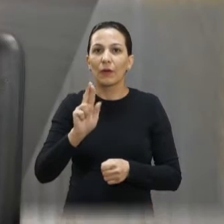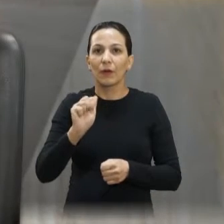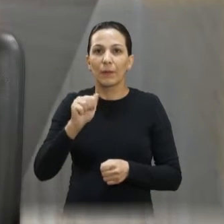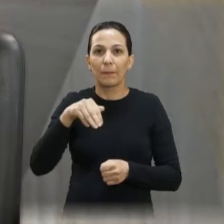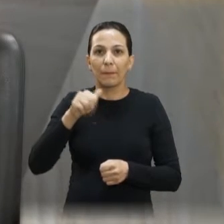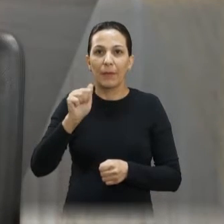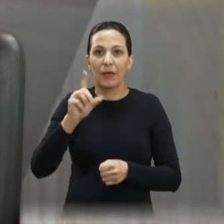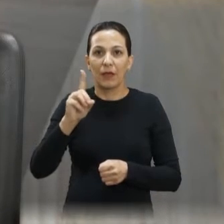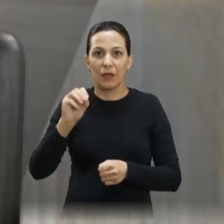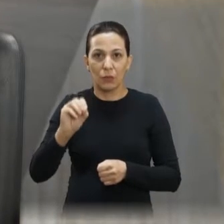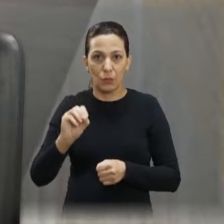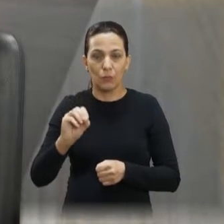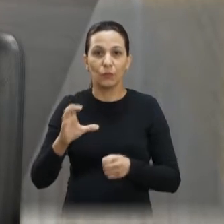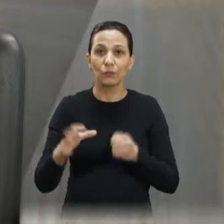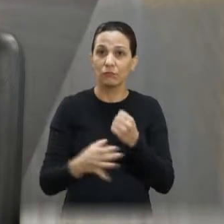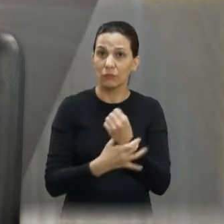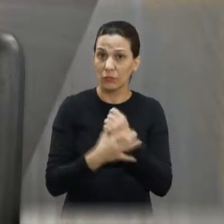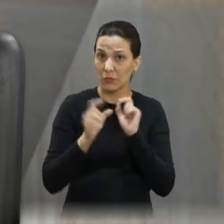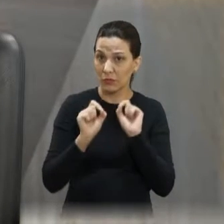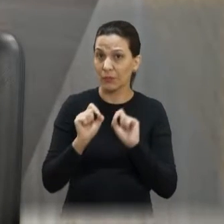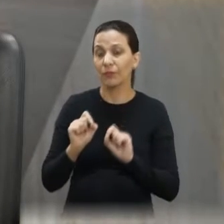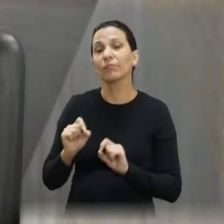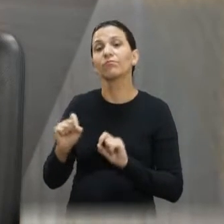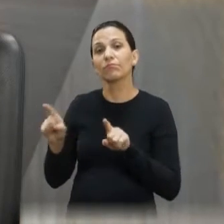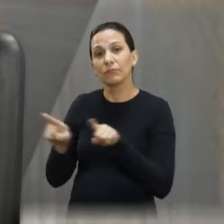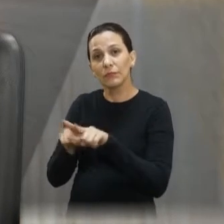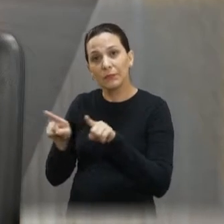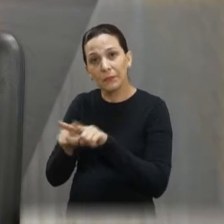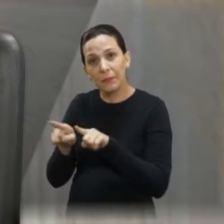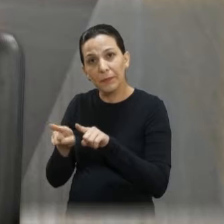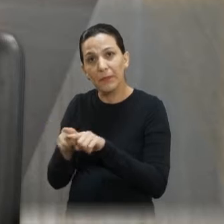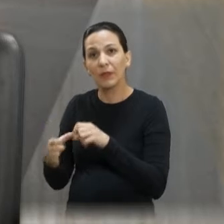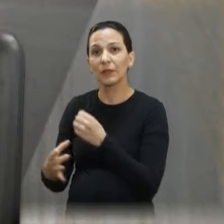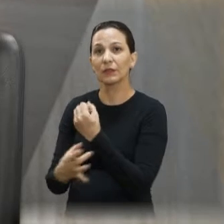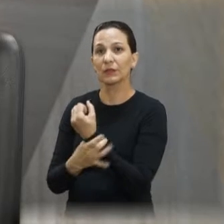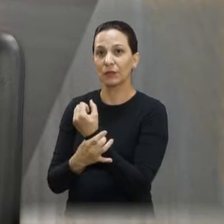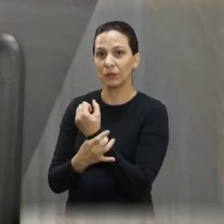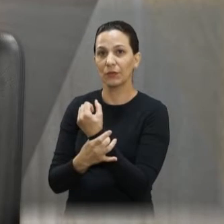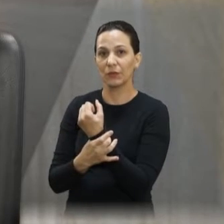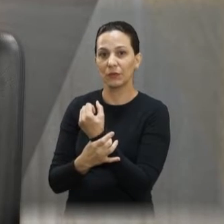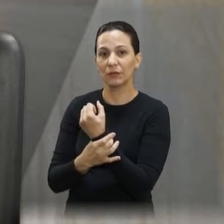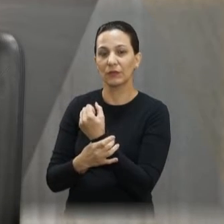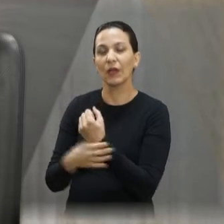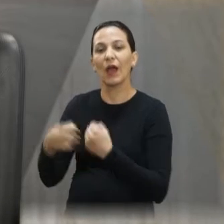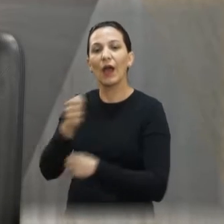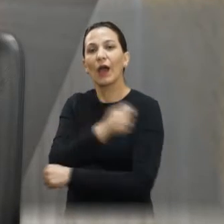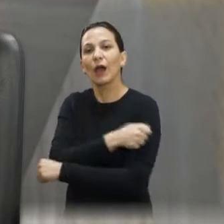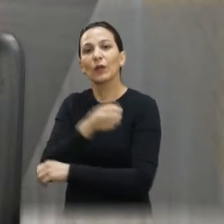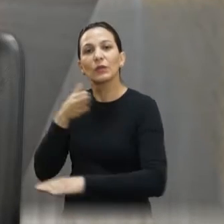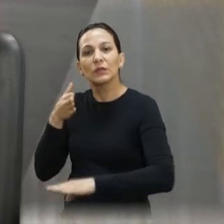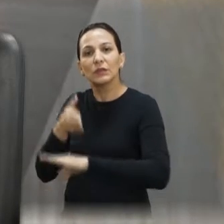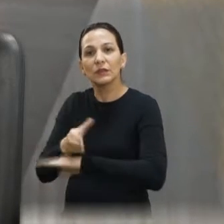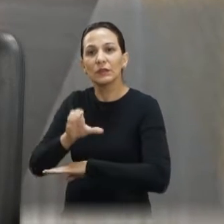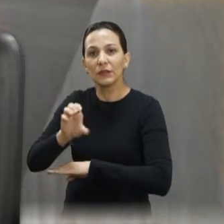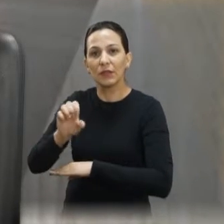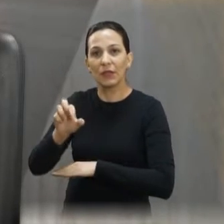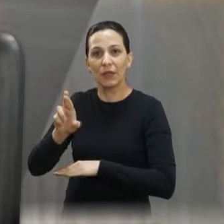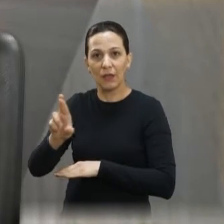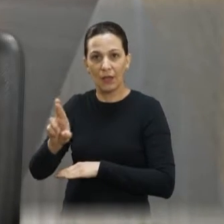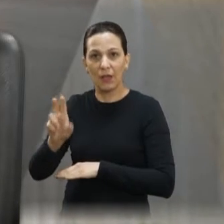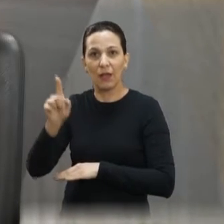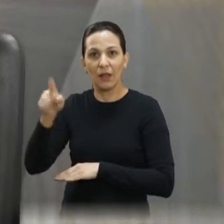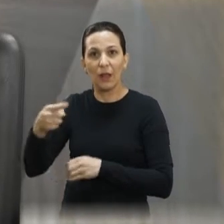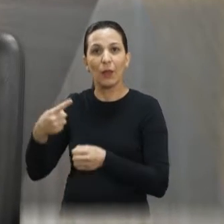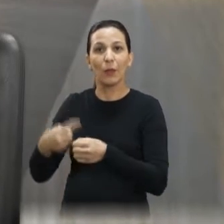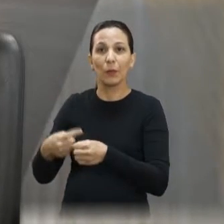Questão de segurança de trânsito também. Questão de segurança de trânsito também, também os pais, os alunos que ali frequentam aquela creche. É um CR ali no